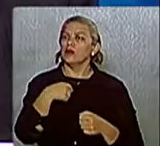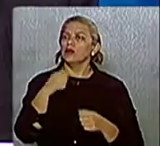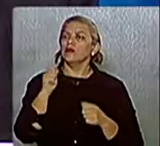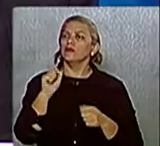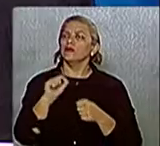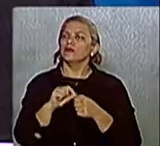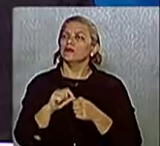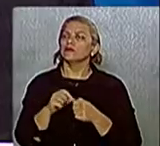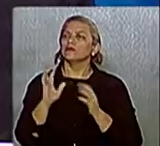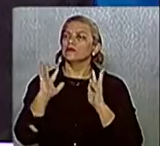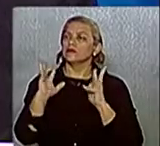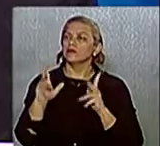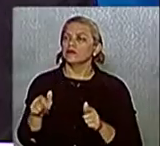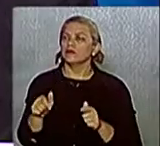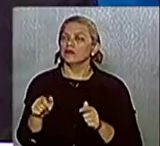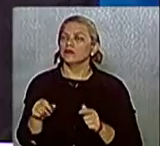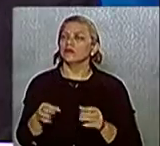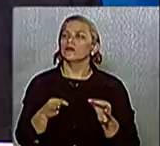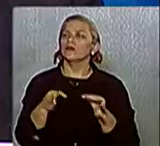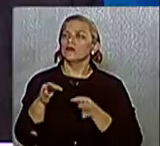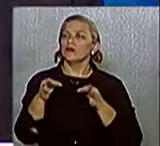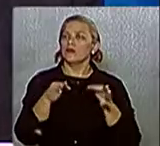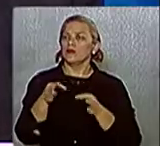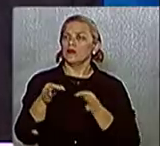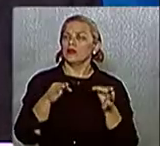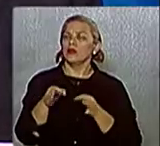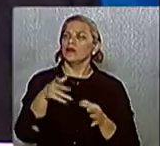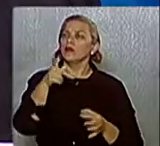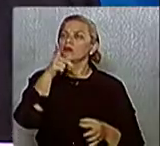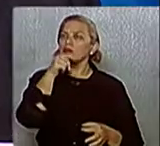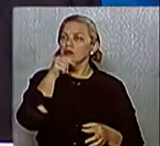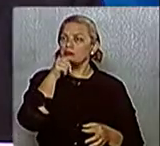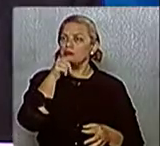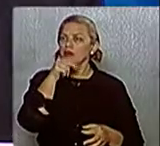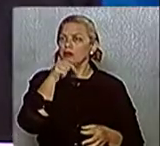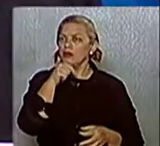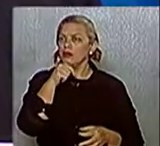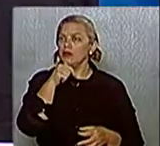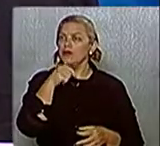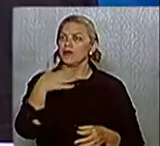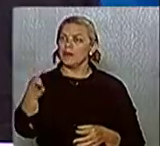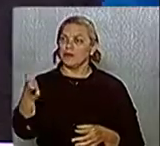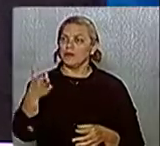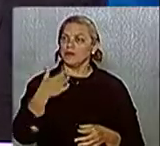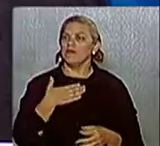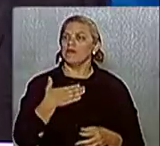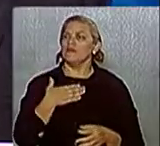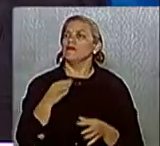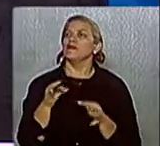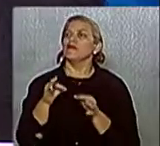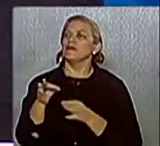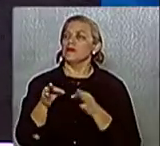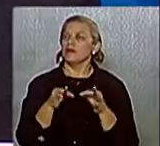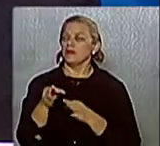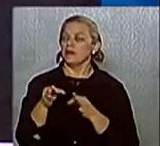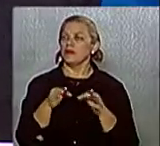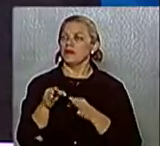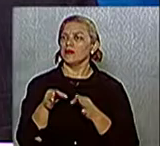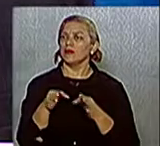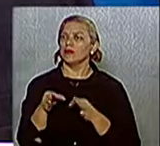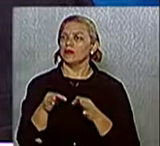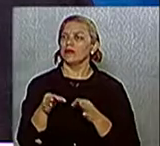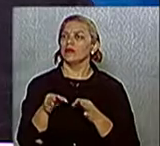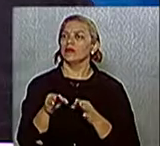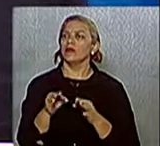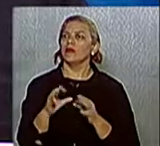programa Produtor de Água é um programa do governo Júnior Filipe, que teve sim o somatório de técnicos